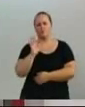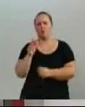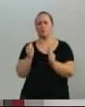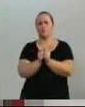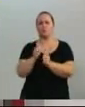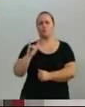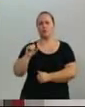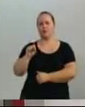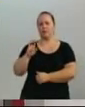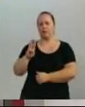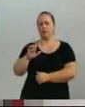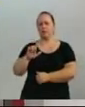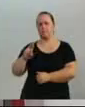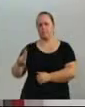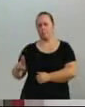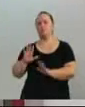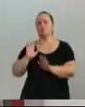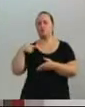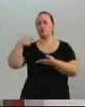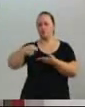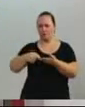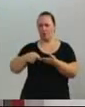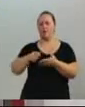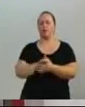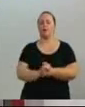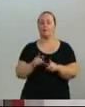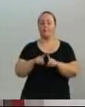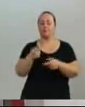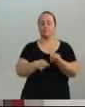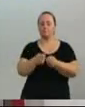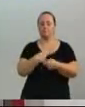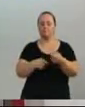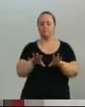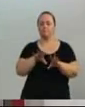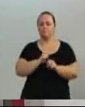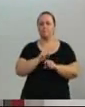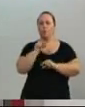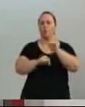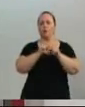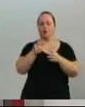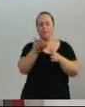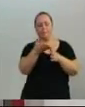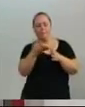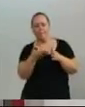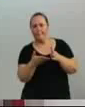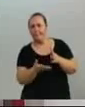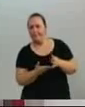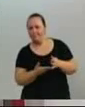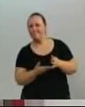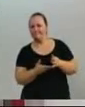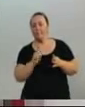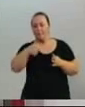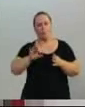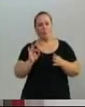SBLU, relativo ao exercício financeiro de 2012, a administração atual assumiu o compromisso de parcelar, que foi autorizado por uma lei